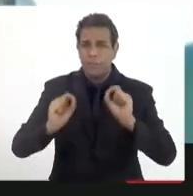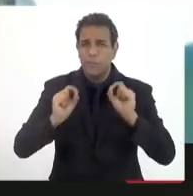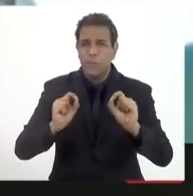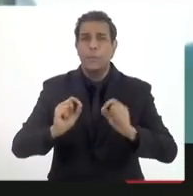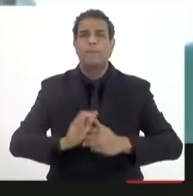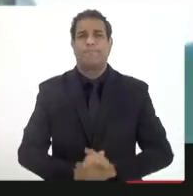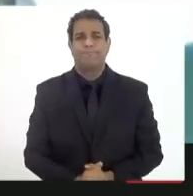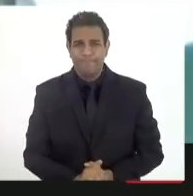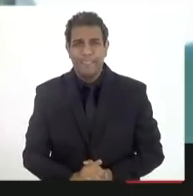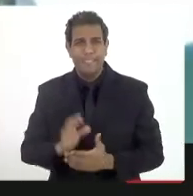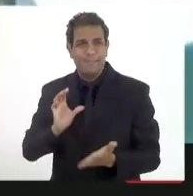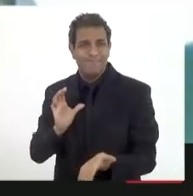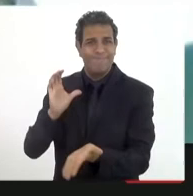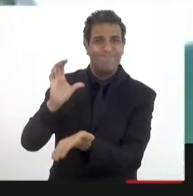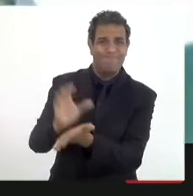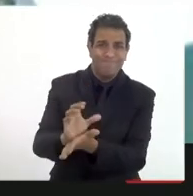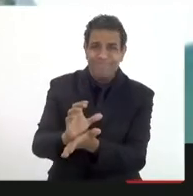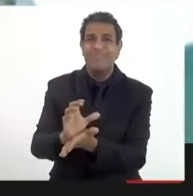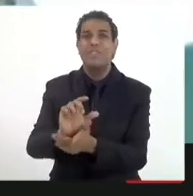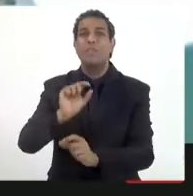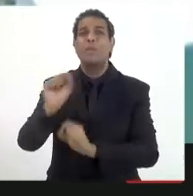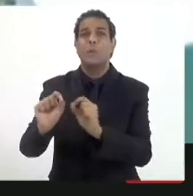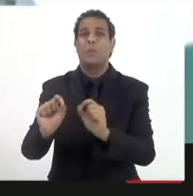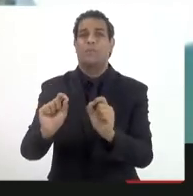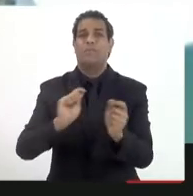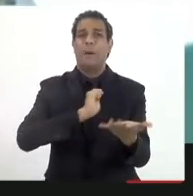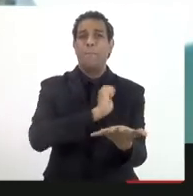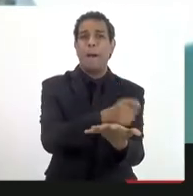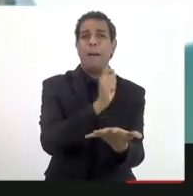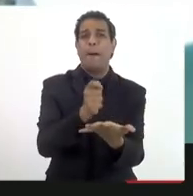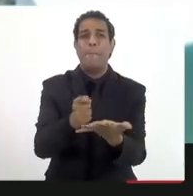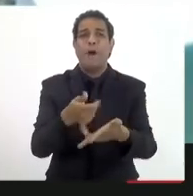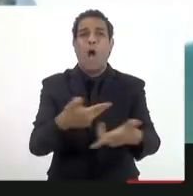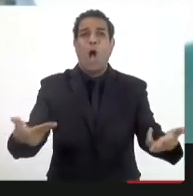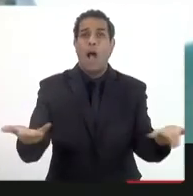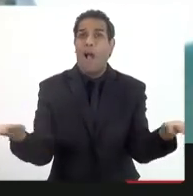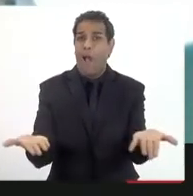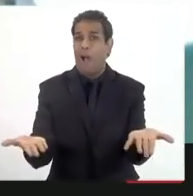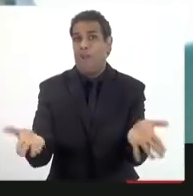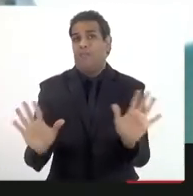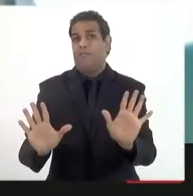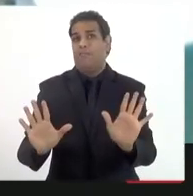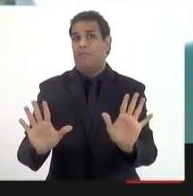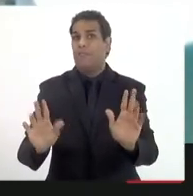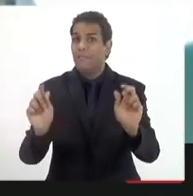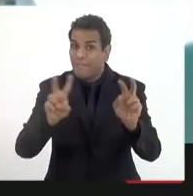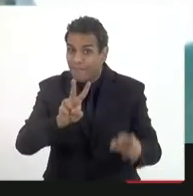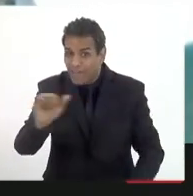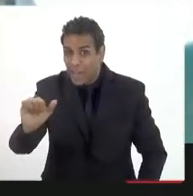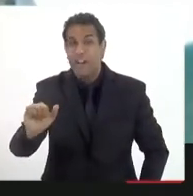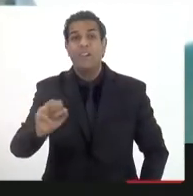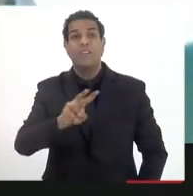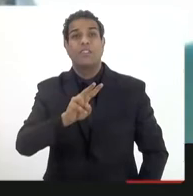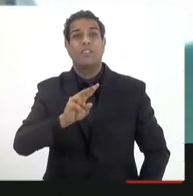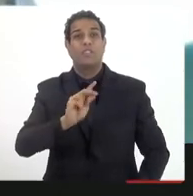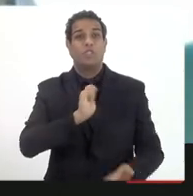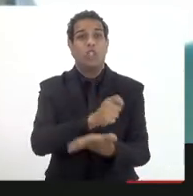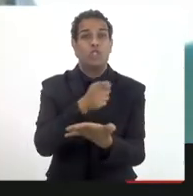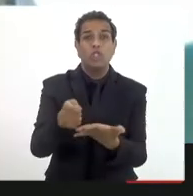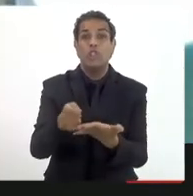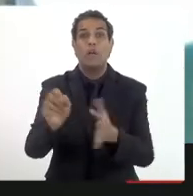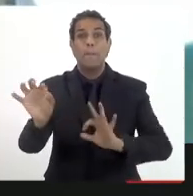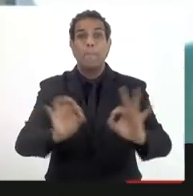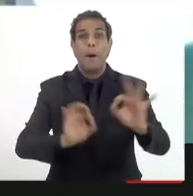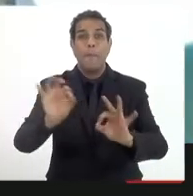o fundo financiar a despesa de custeio, como está dito aqui. Ele vai financiar a despesa de custeio dos